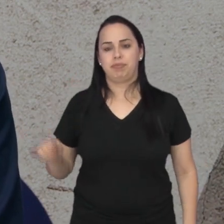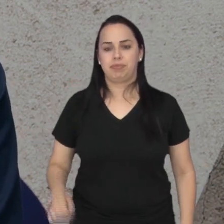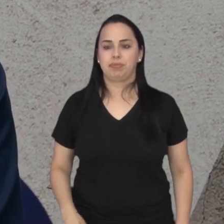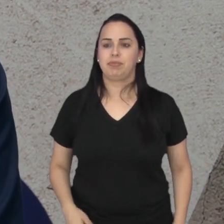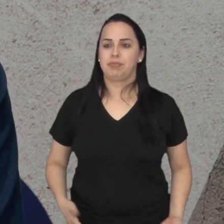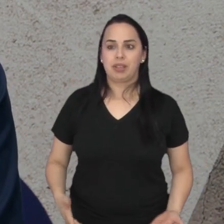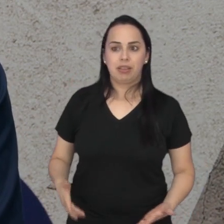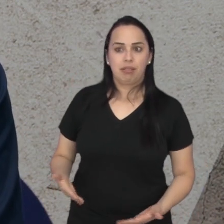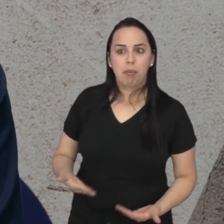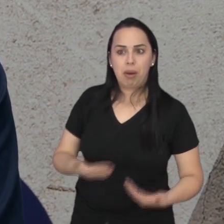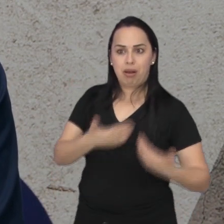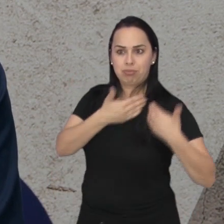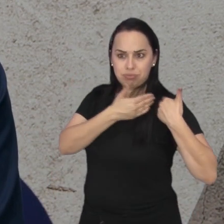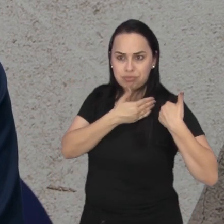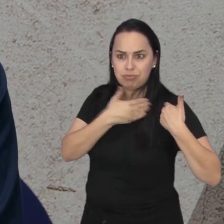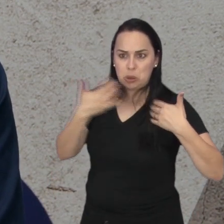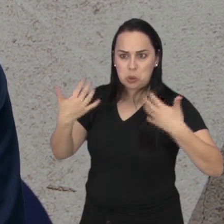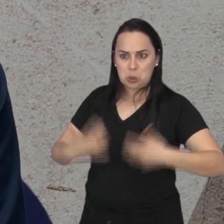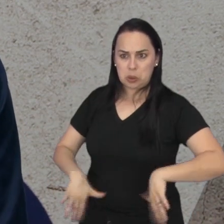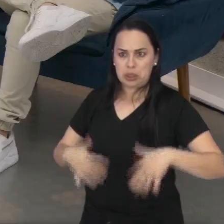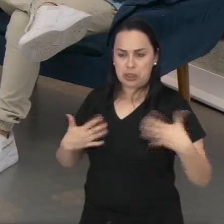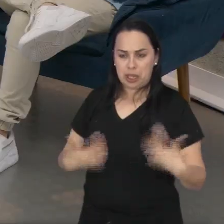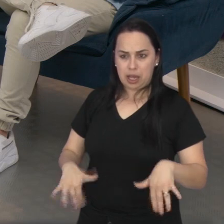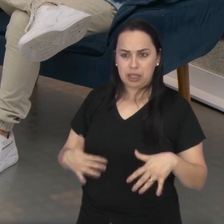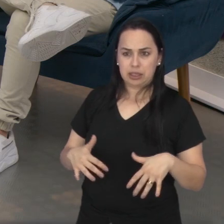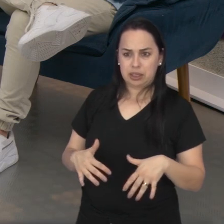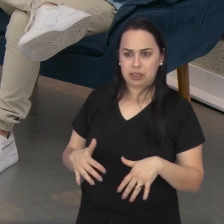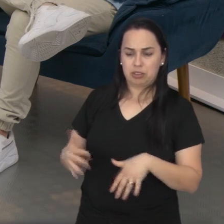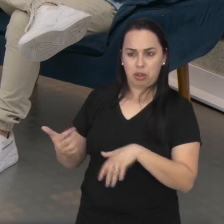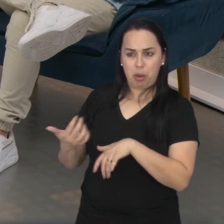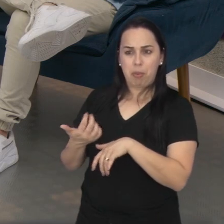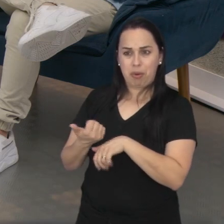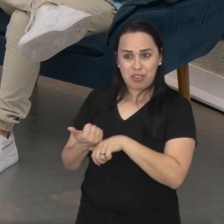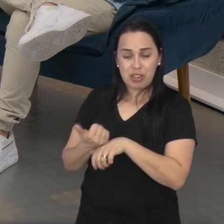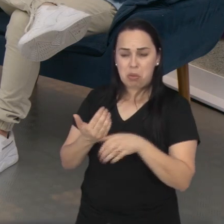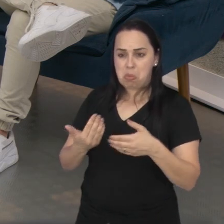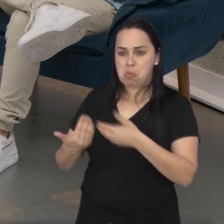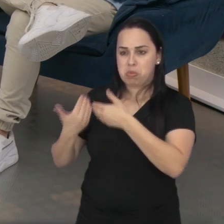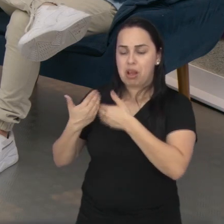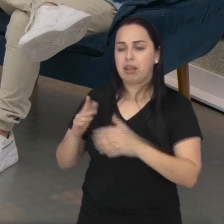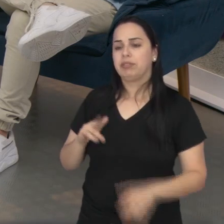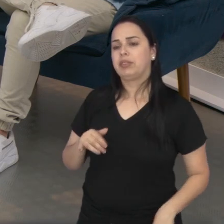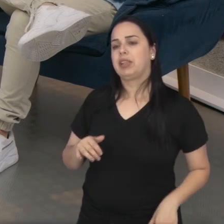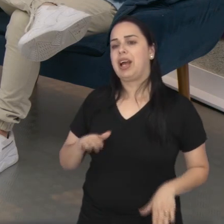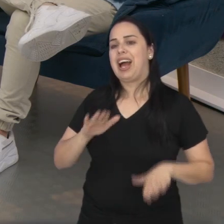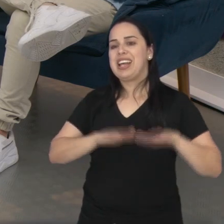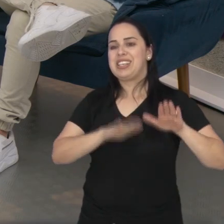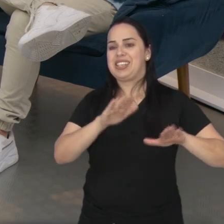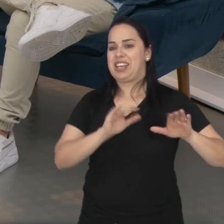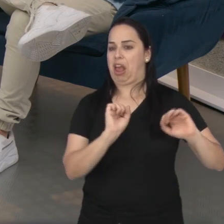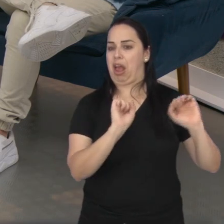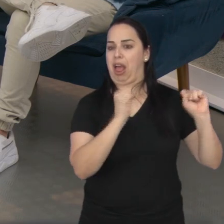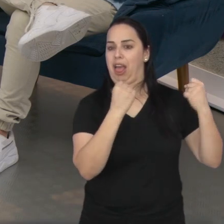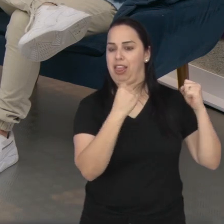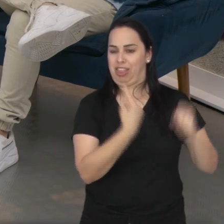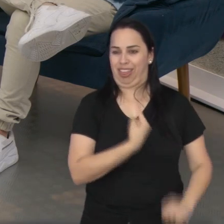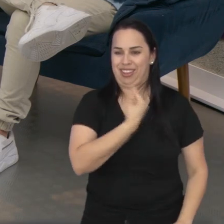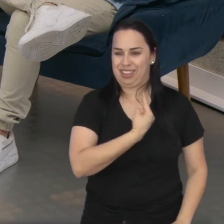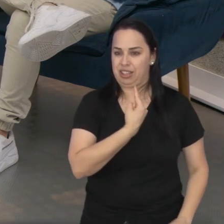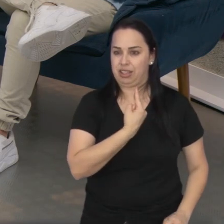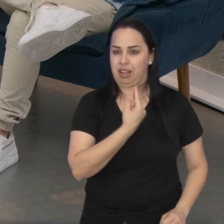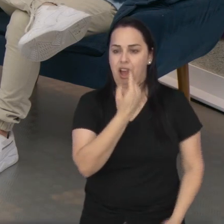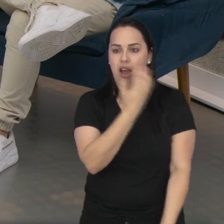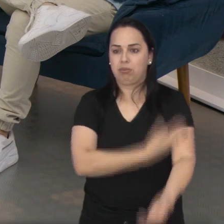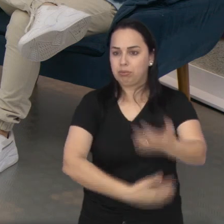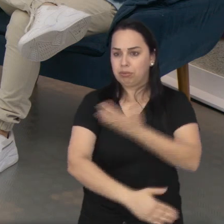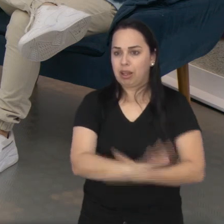profissão mais valorizada, enfim. E tem uma responsabilidade muito grande do profissional de educação física. Muitas vezes, a gente se aventura a fazer um